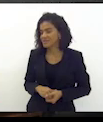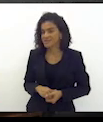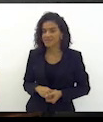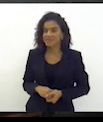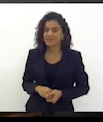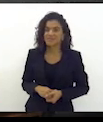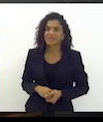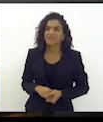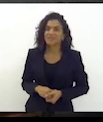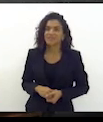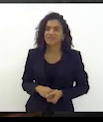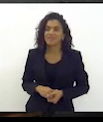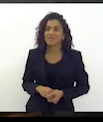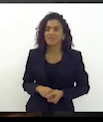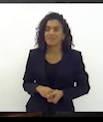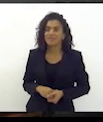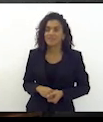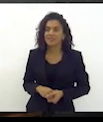e de